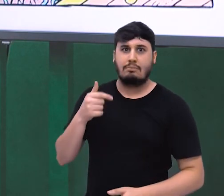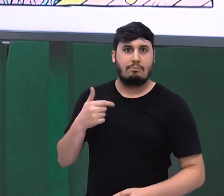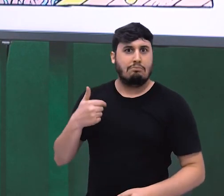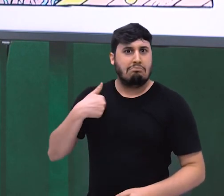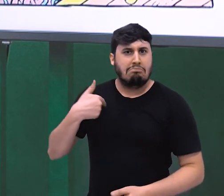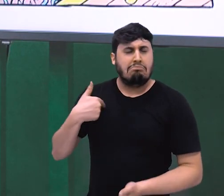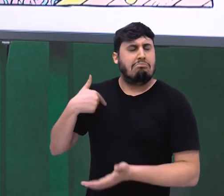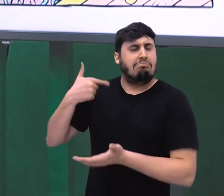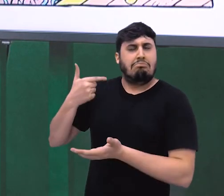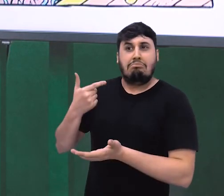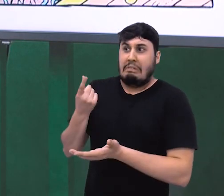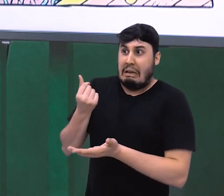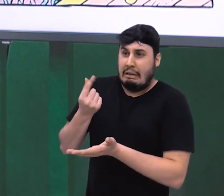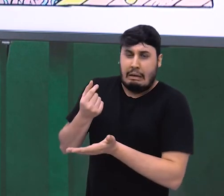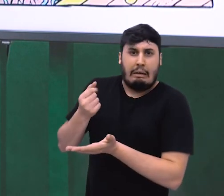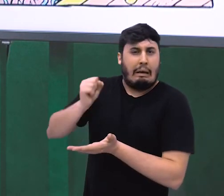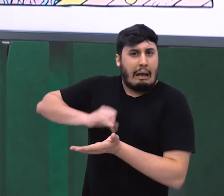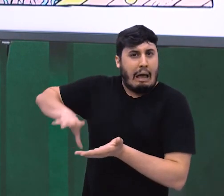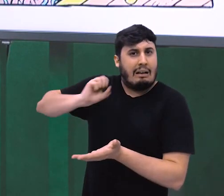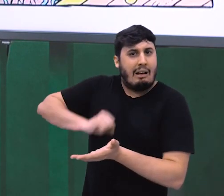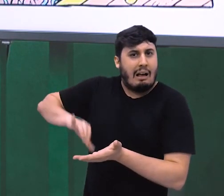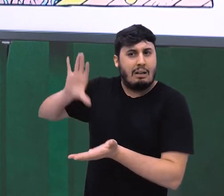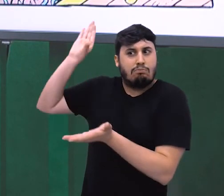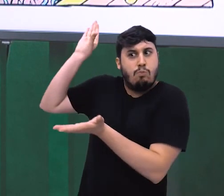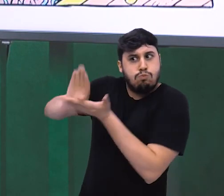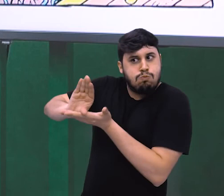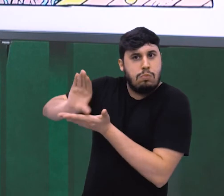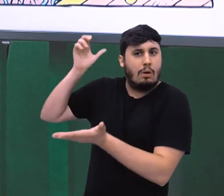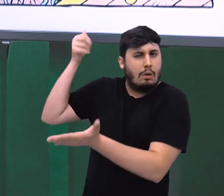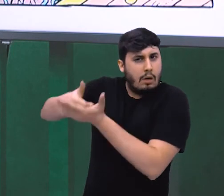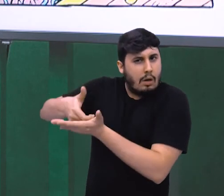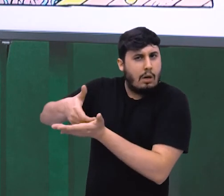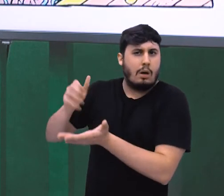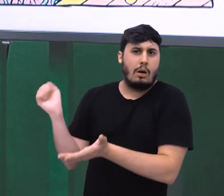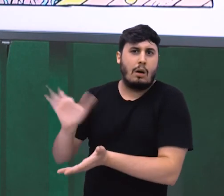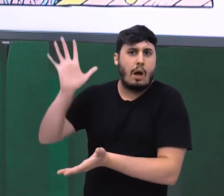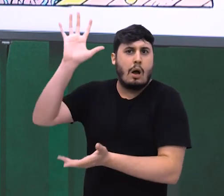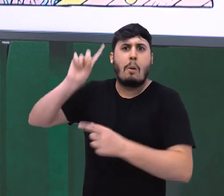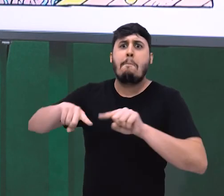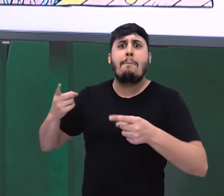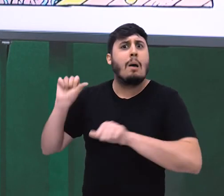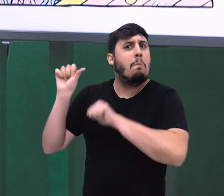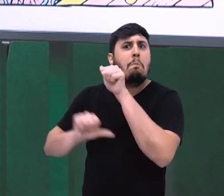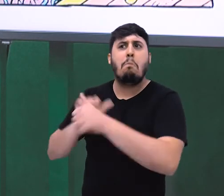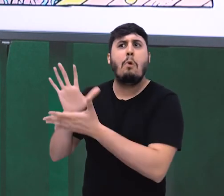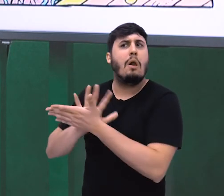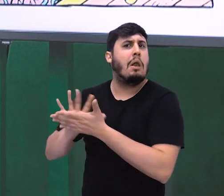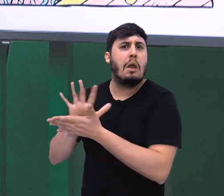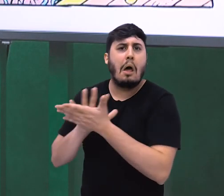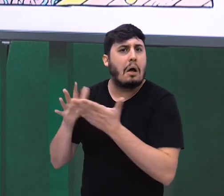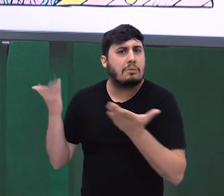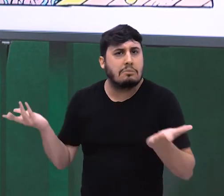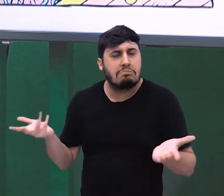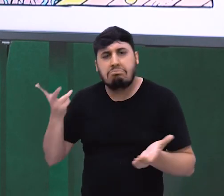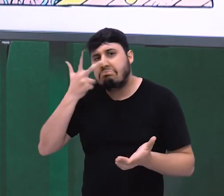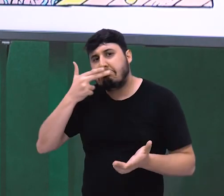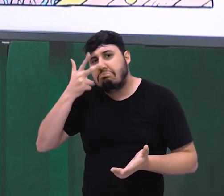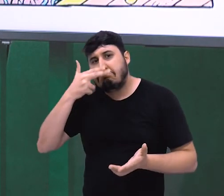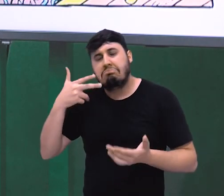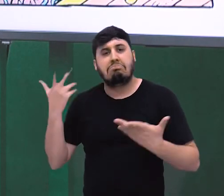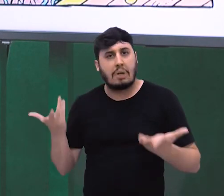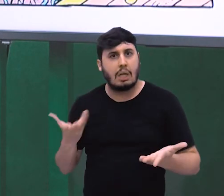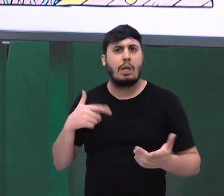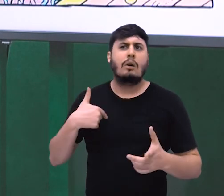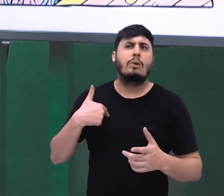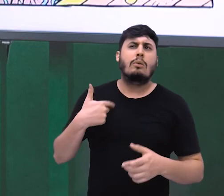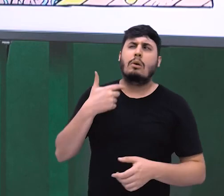vai ser um simples acréscimo em relação à primeira? Ou será que ele gostaria de ter colocado aqui